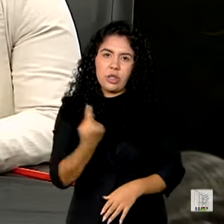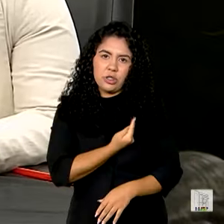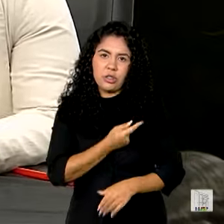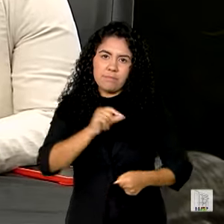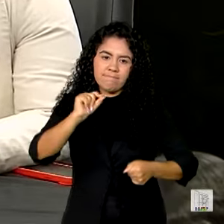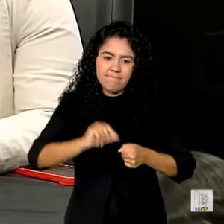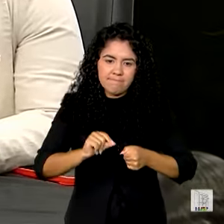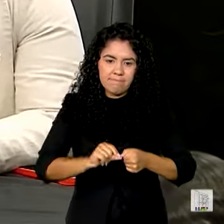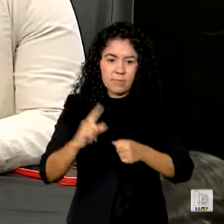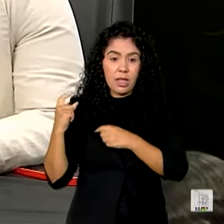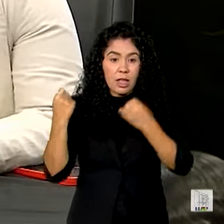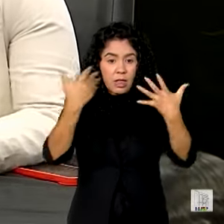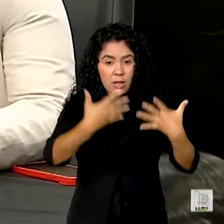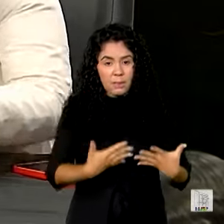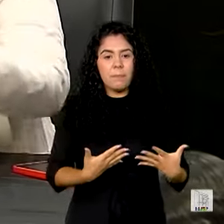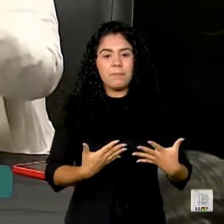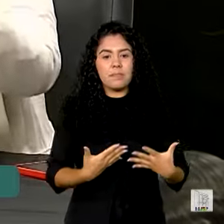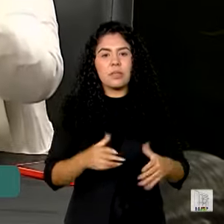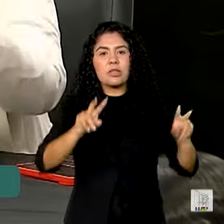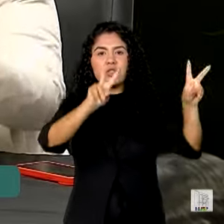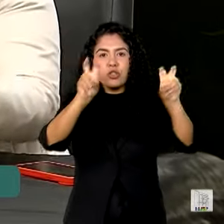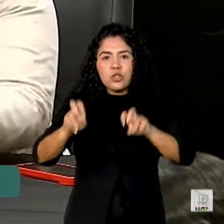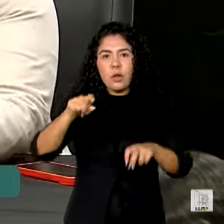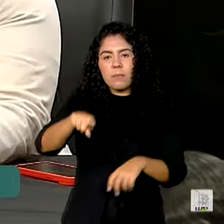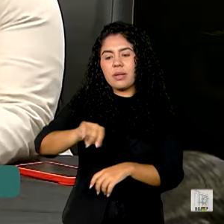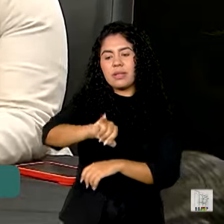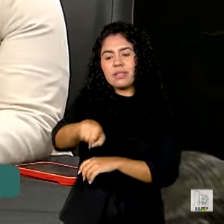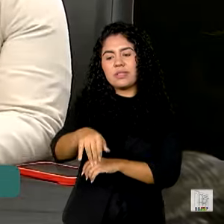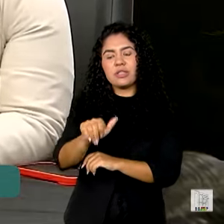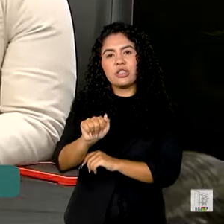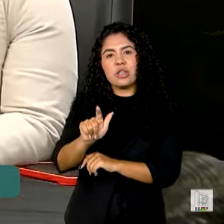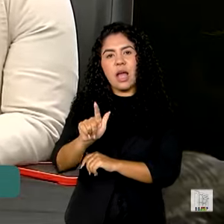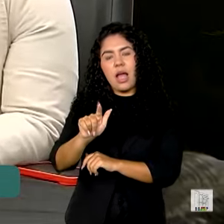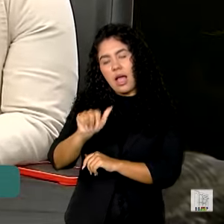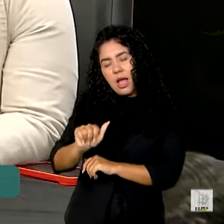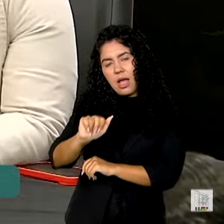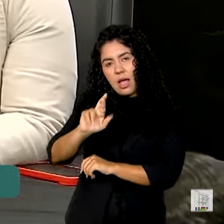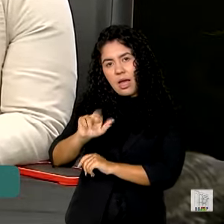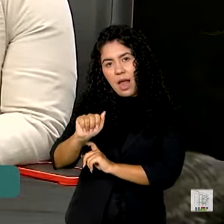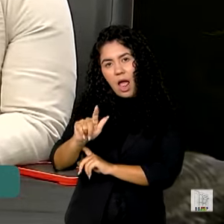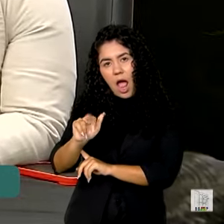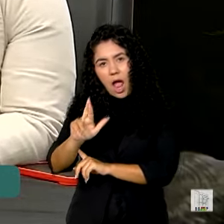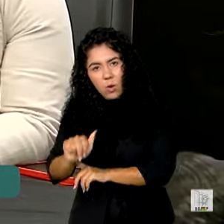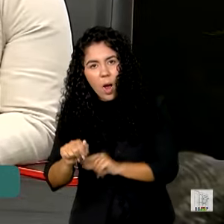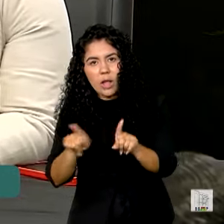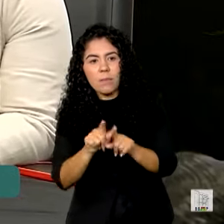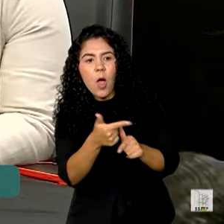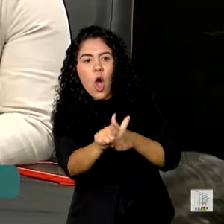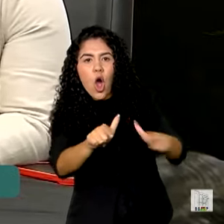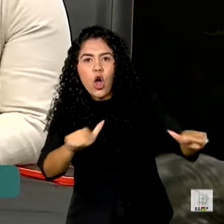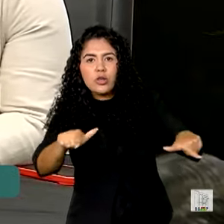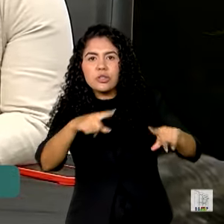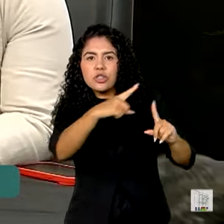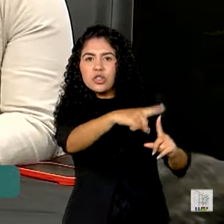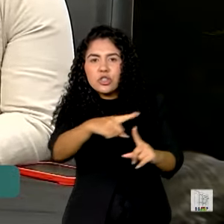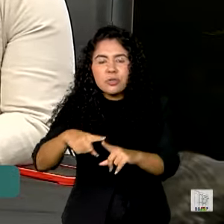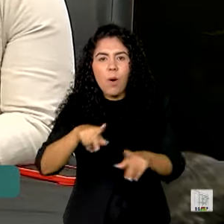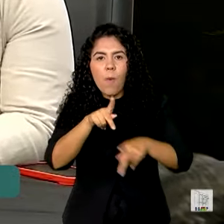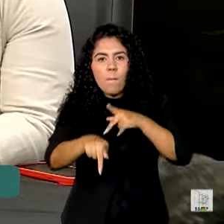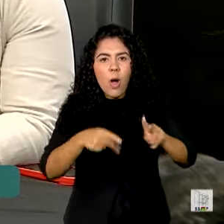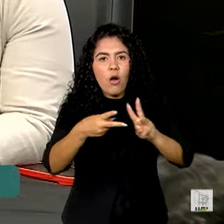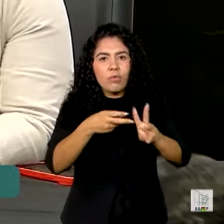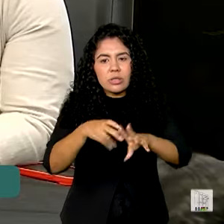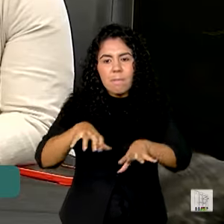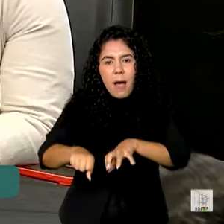Por vezes, no processo do Jaraguá e outros processos de terras aqui, que são probepostas a parques estaduais, as pessoas